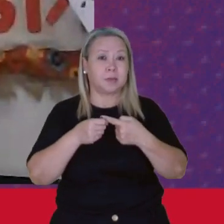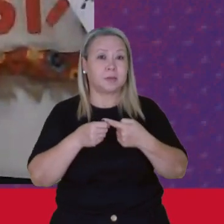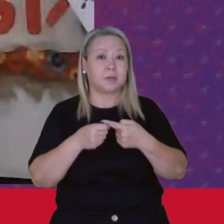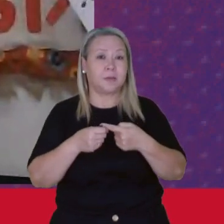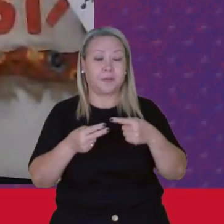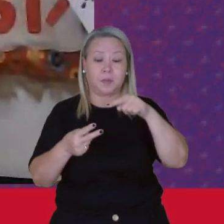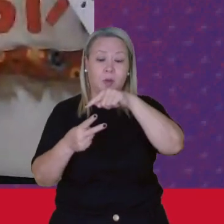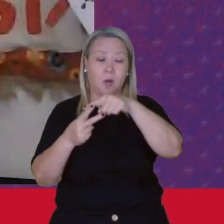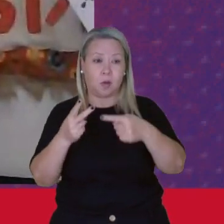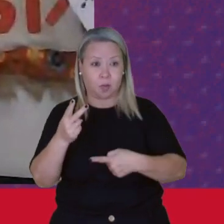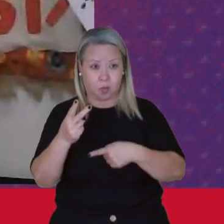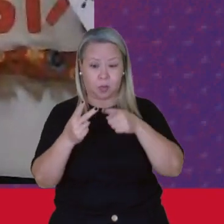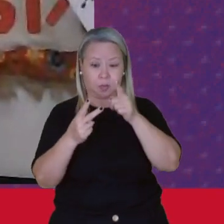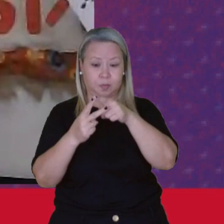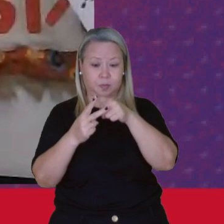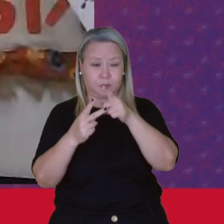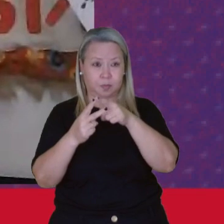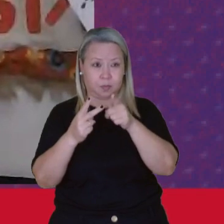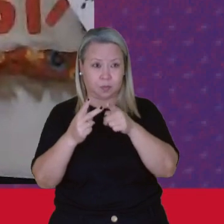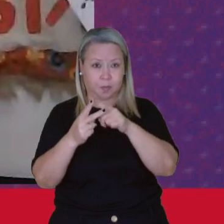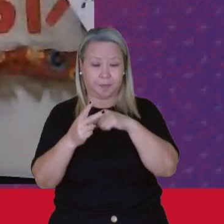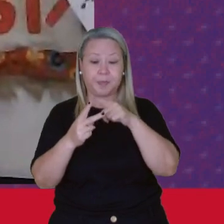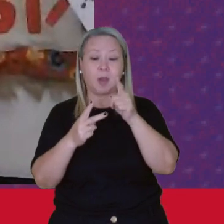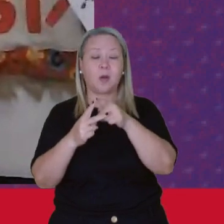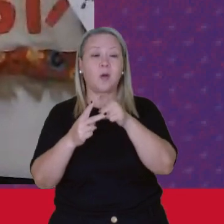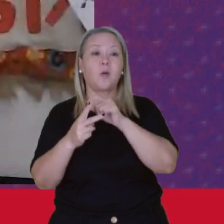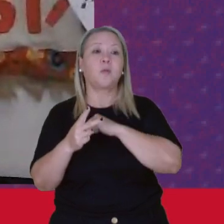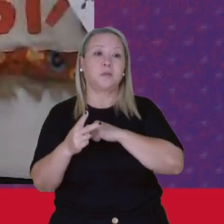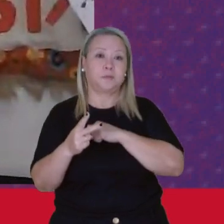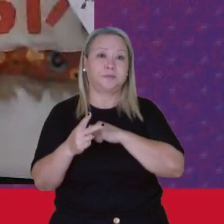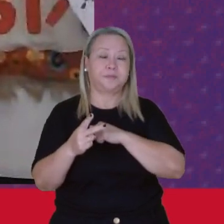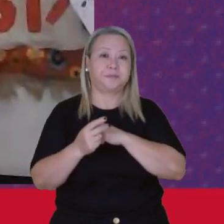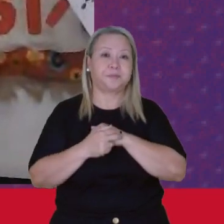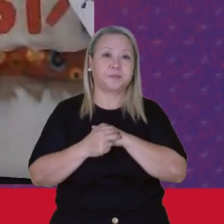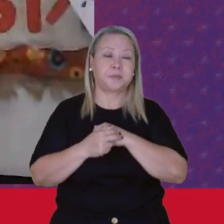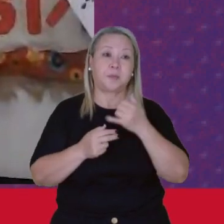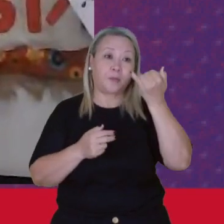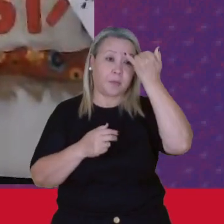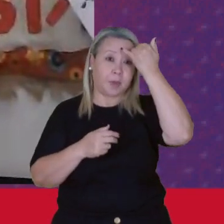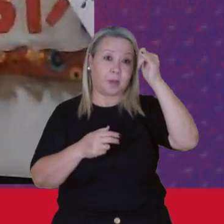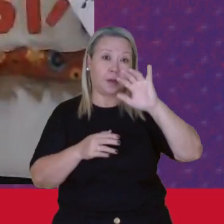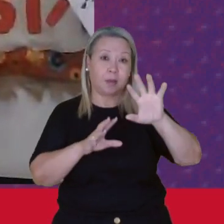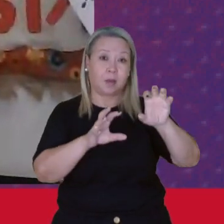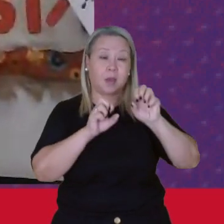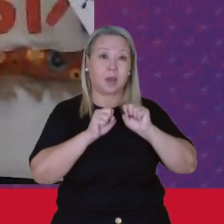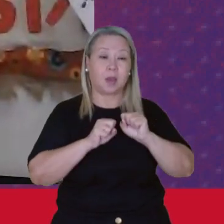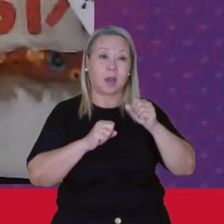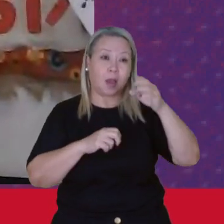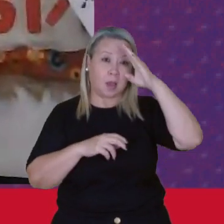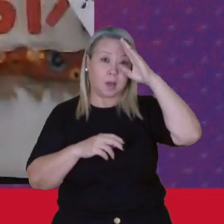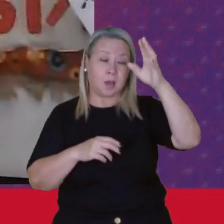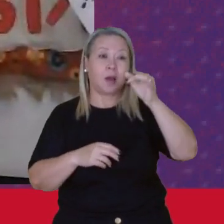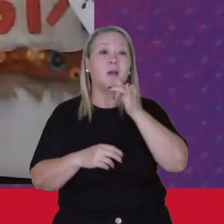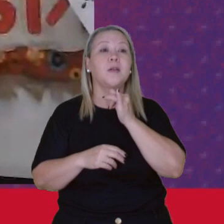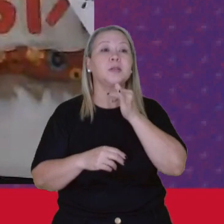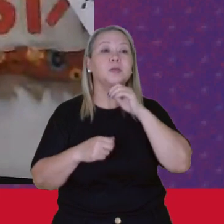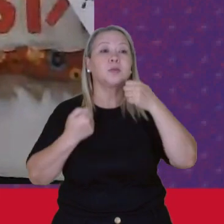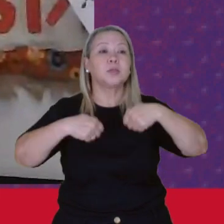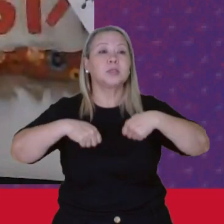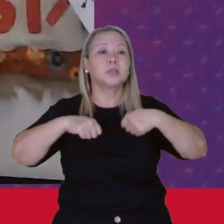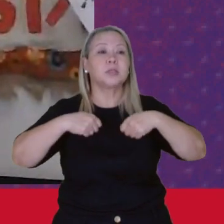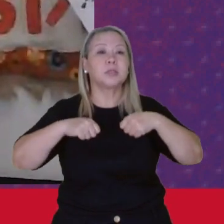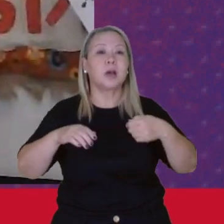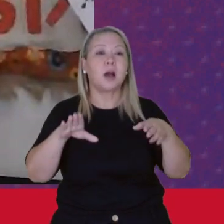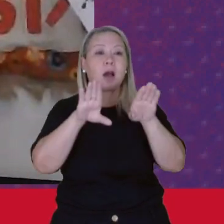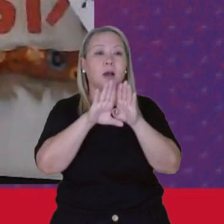polos Uma foi com A ideia de pegar Principalmente Por exemplo A necessidade De